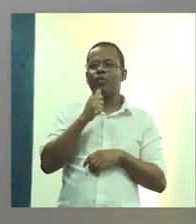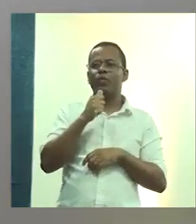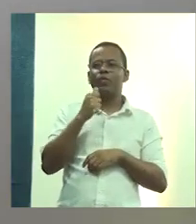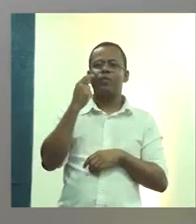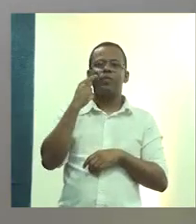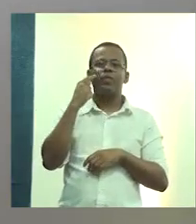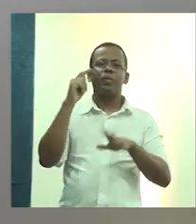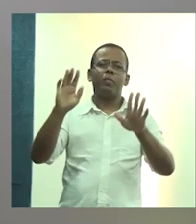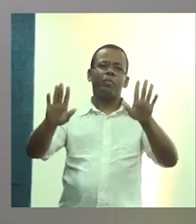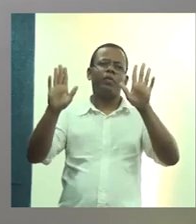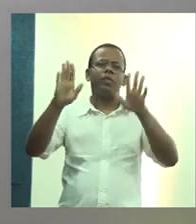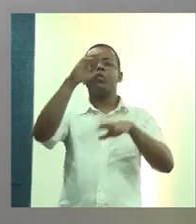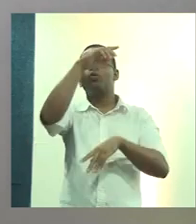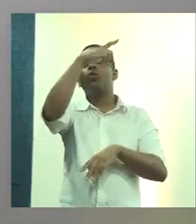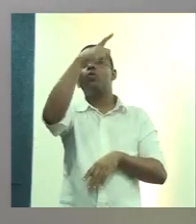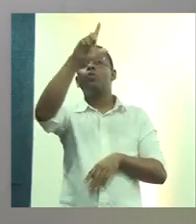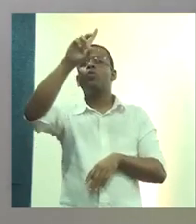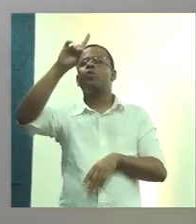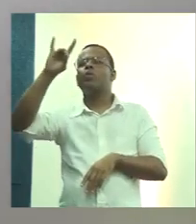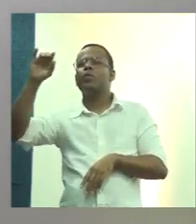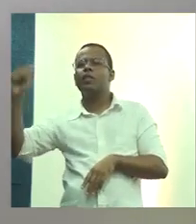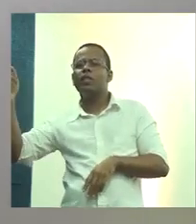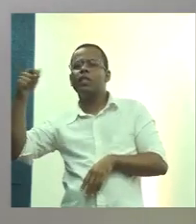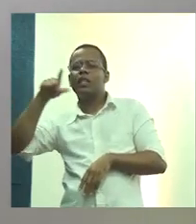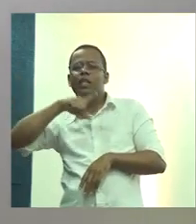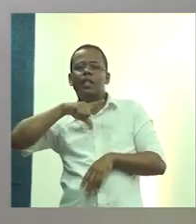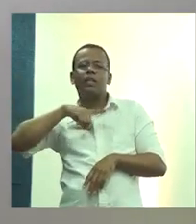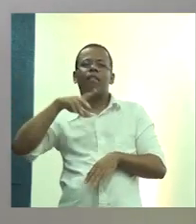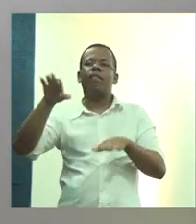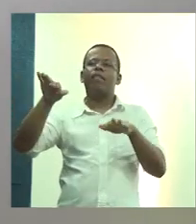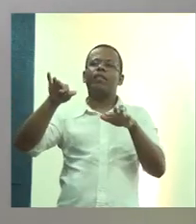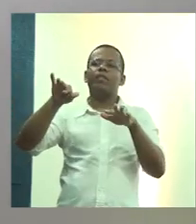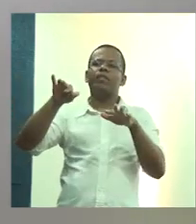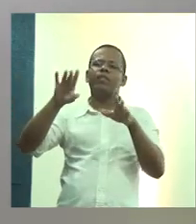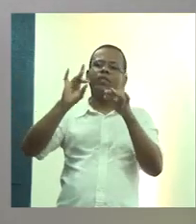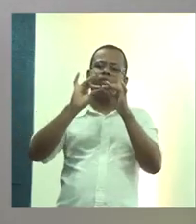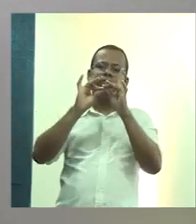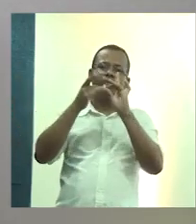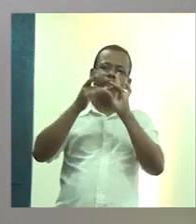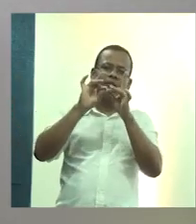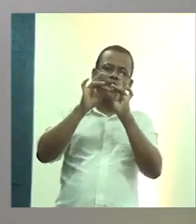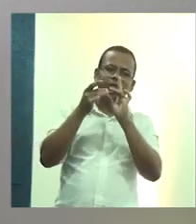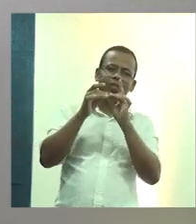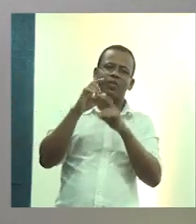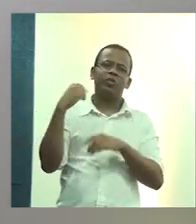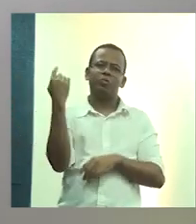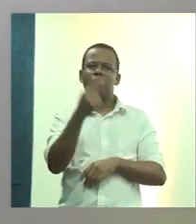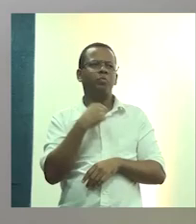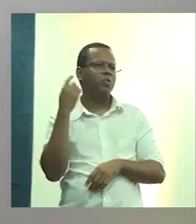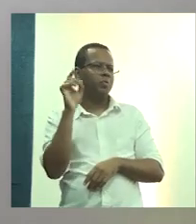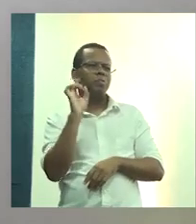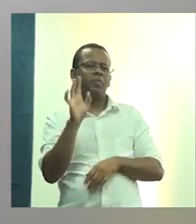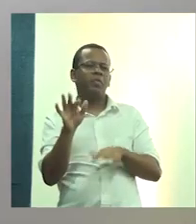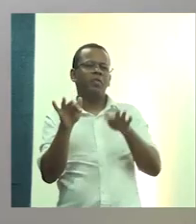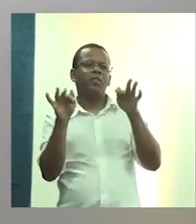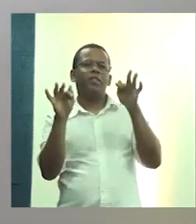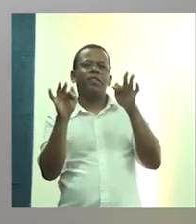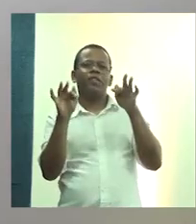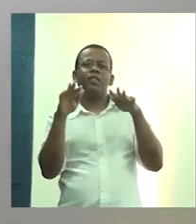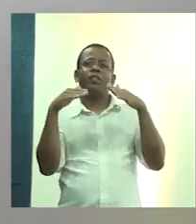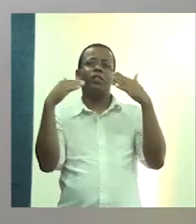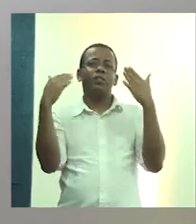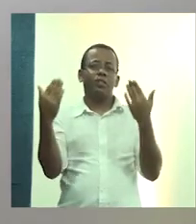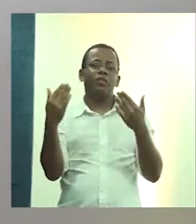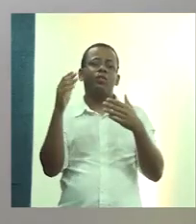Mas, no dia seguinte, estou parafraseando aquilo que foi dito na oficina, estamos só nós. Esses órgãos todos, eles